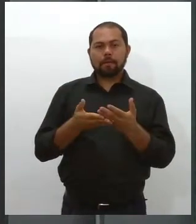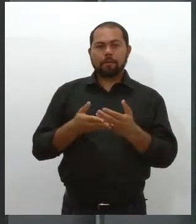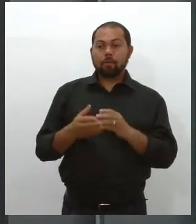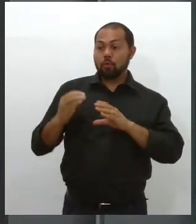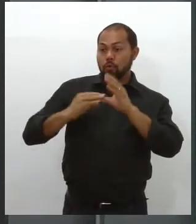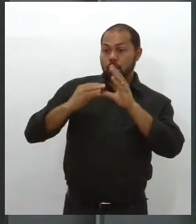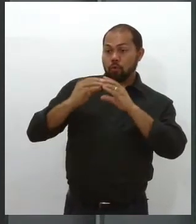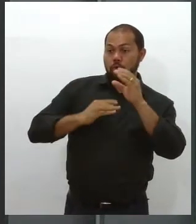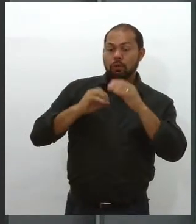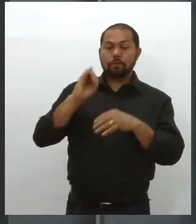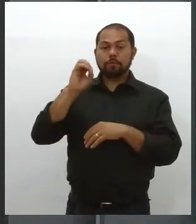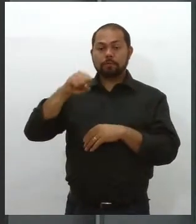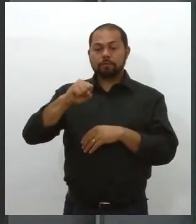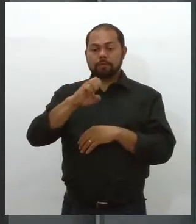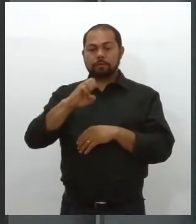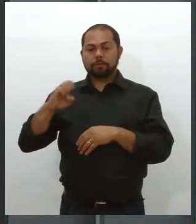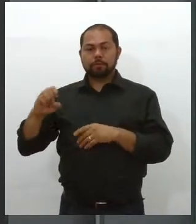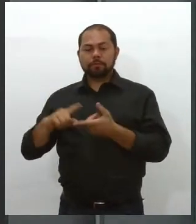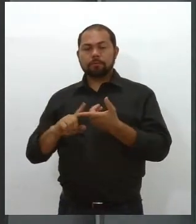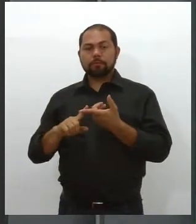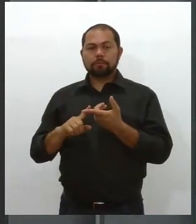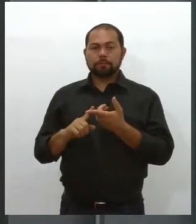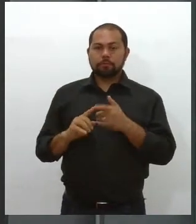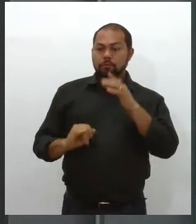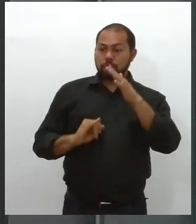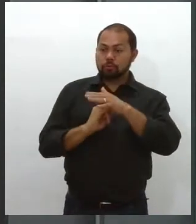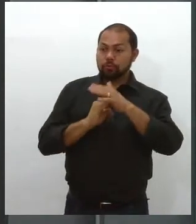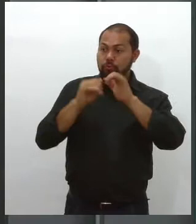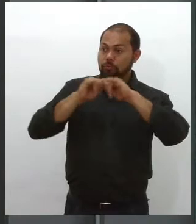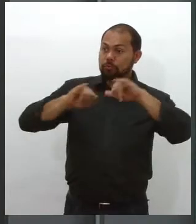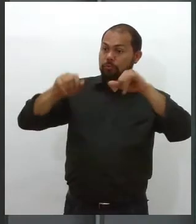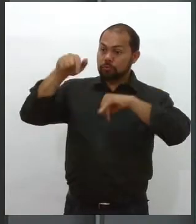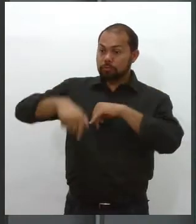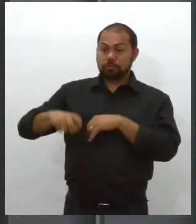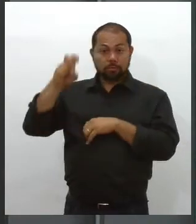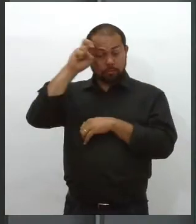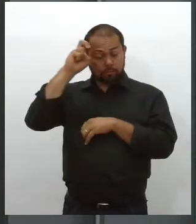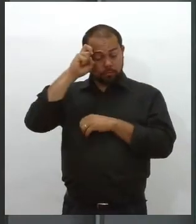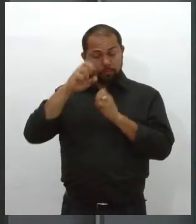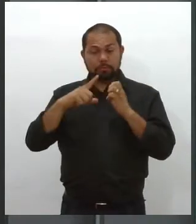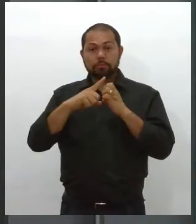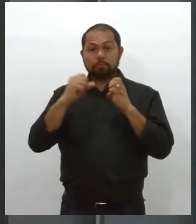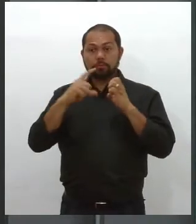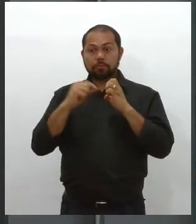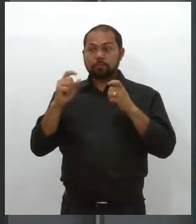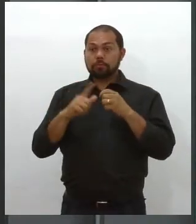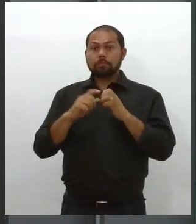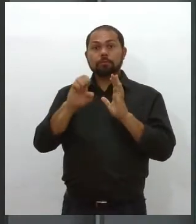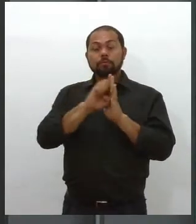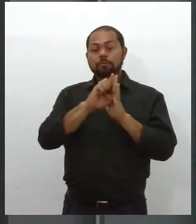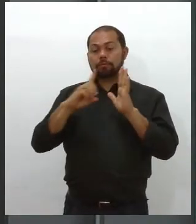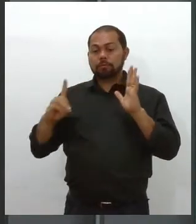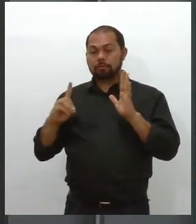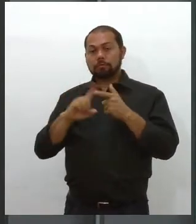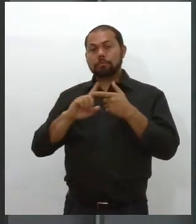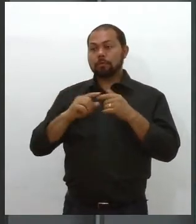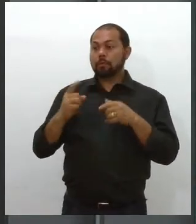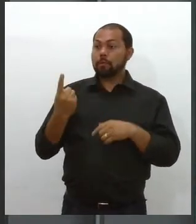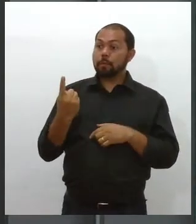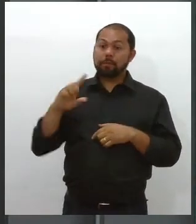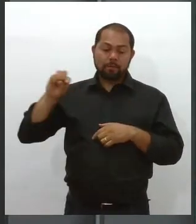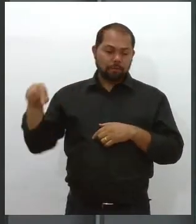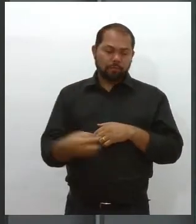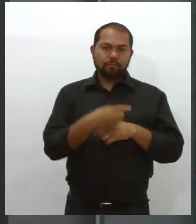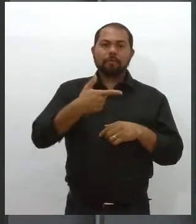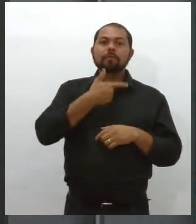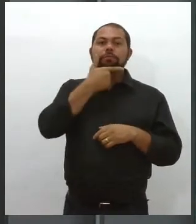INSS. O Instituto divulgou nesta quinta-feira o edital para o concurso com mil vagas para o cargo de técnico do Seguro Social.